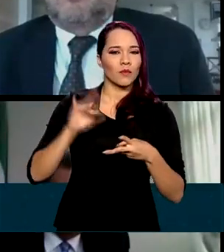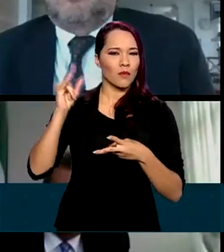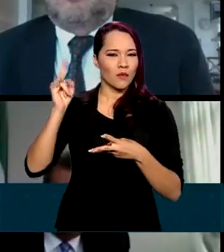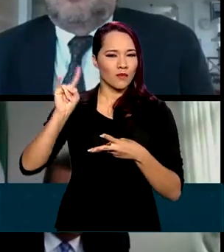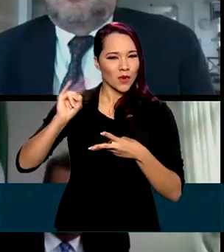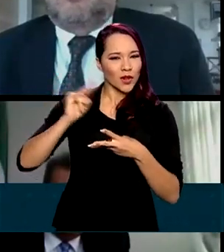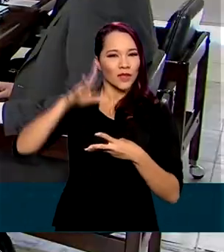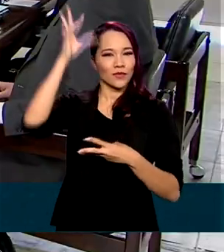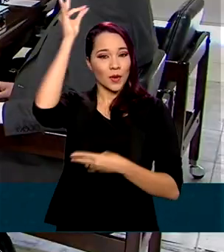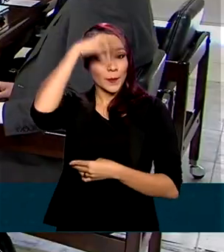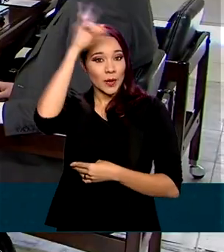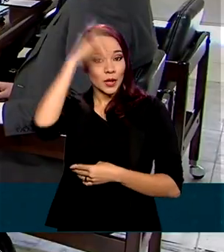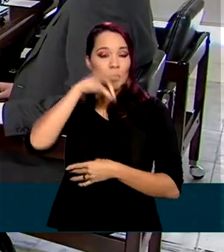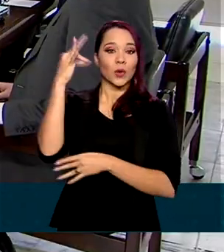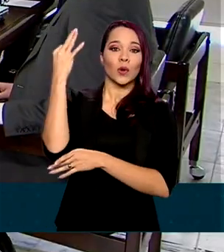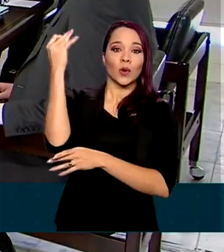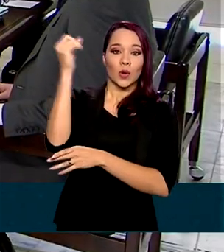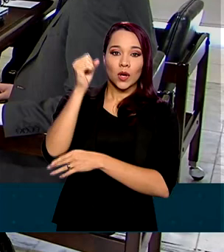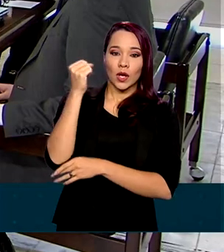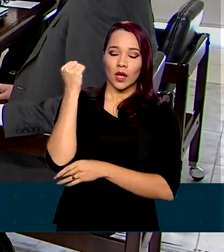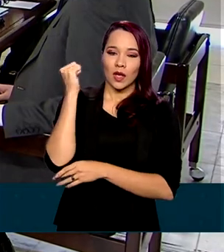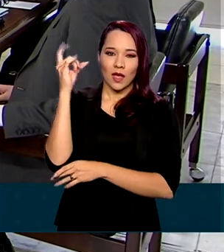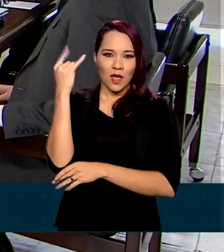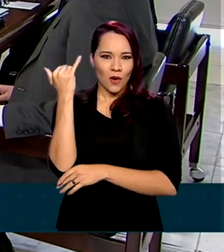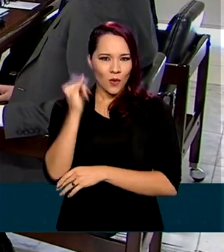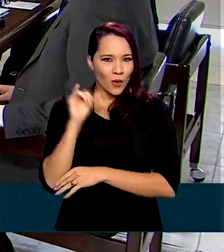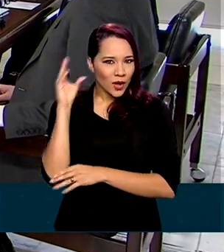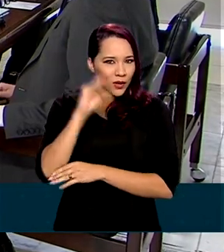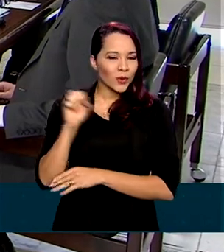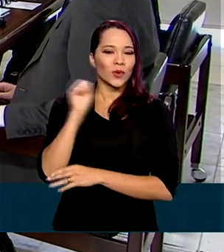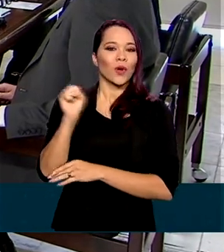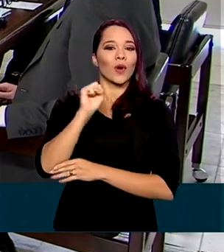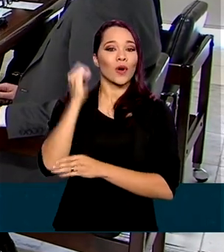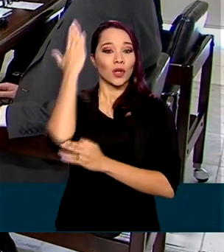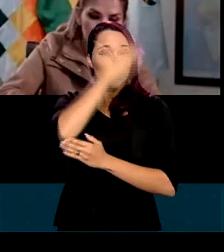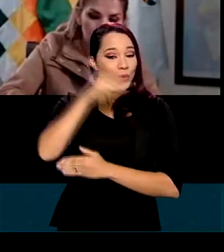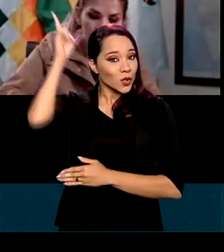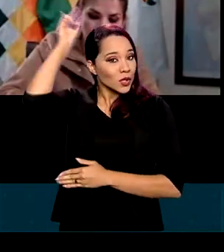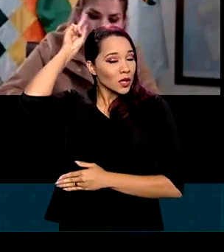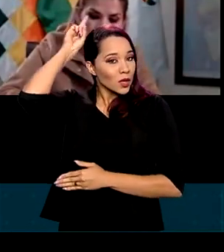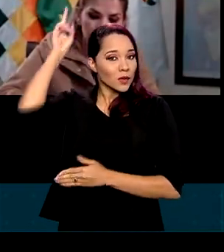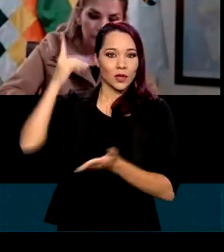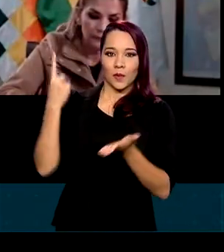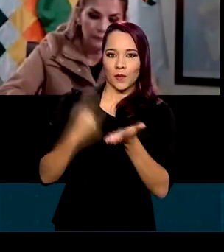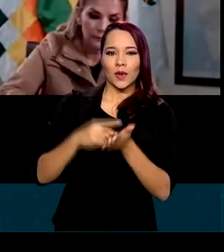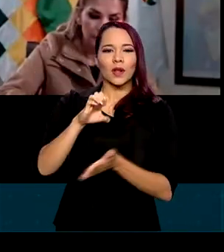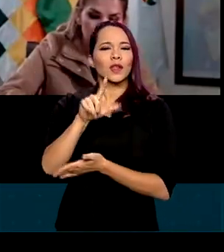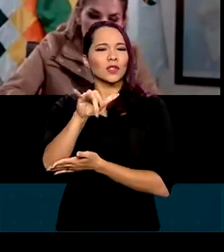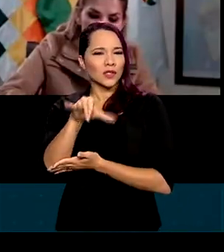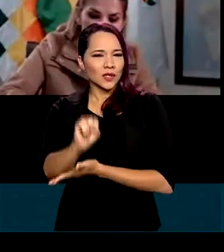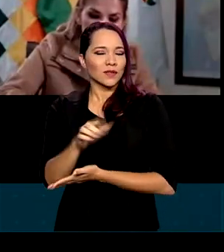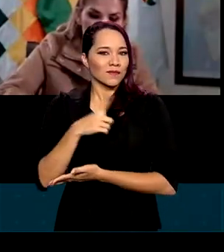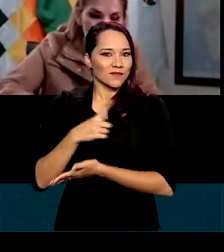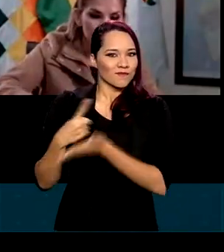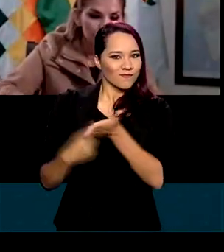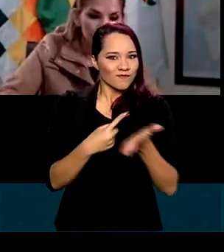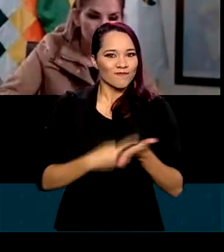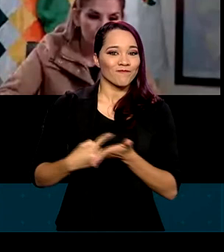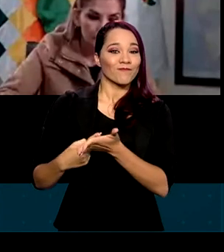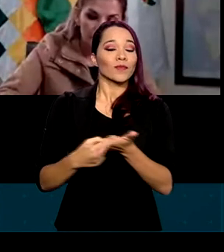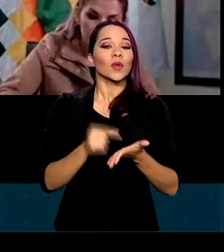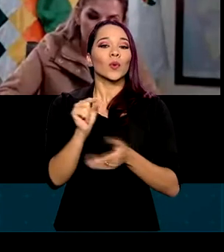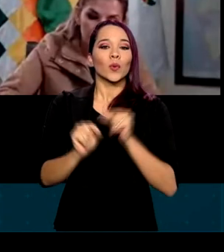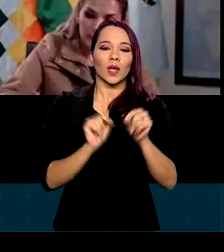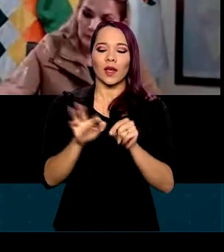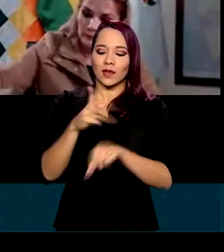Guiana e Suriname fazem parte do Pacto Letícia, assinado no ano passado com o objetivo de propor parcerias entre estes